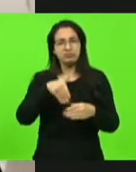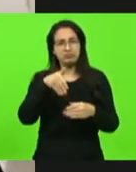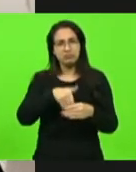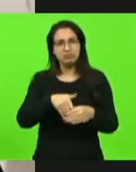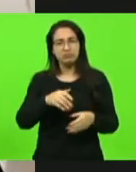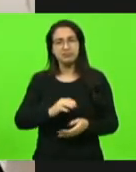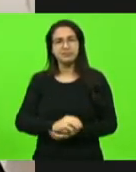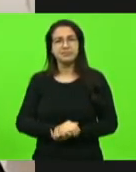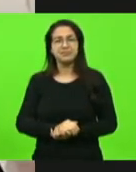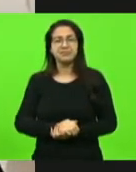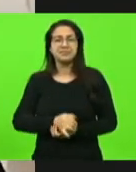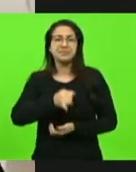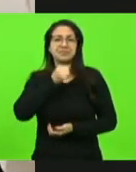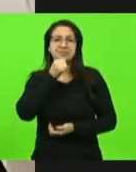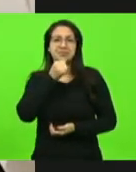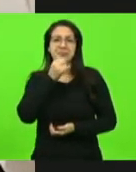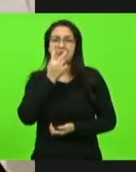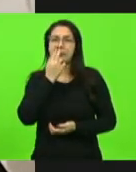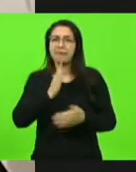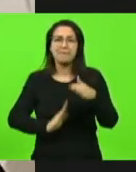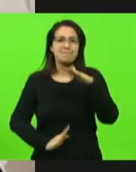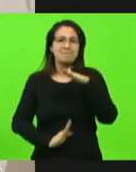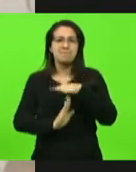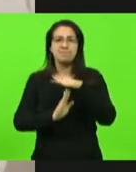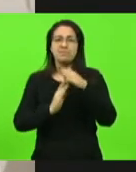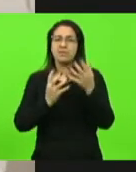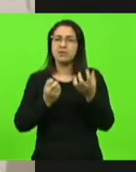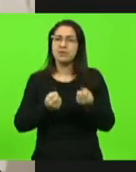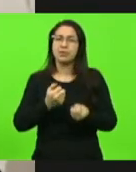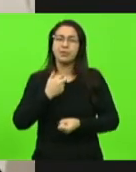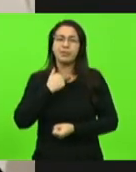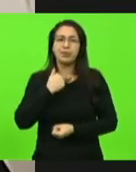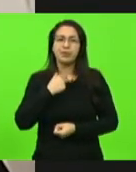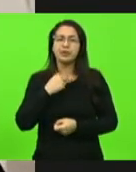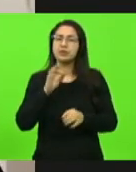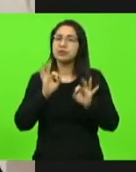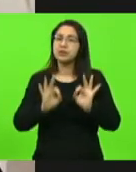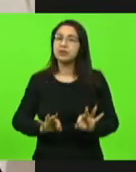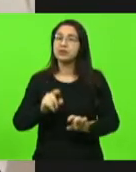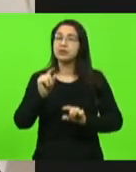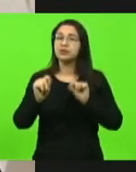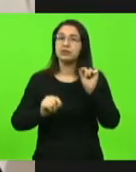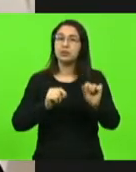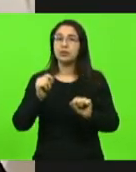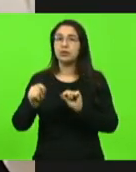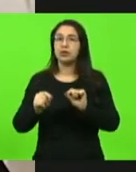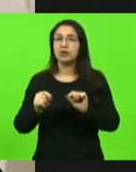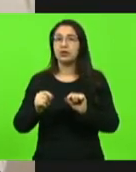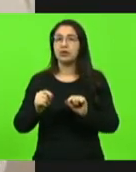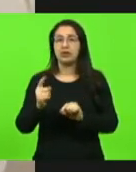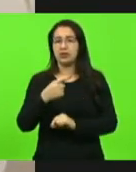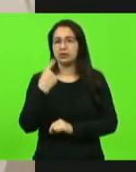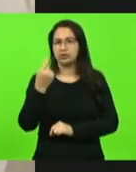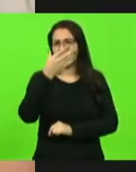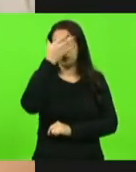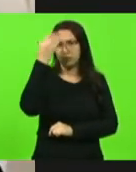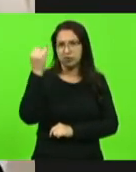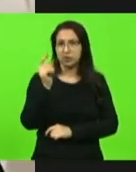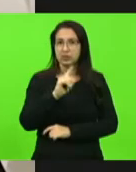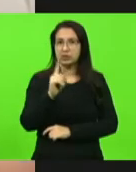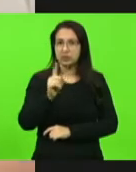Chegaram, olha, ao limite daquilo que é aceitável, tenho absoluta certeza que isso não vai passar pelo Senado, nós estamos